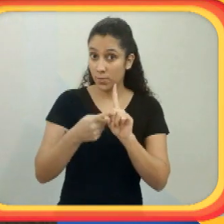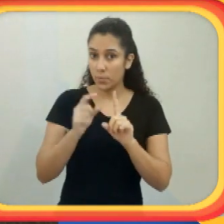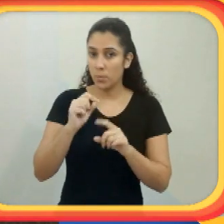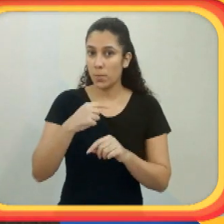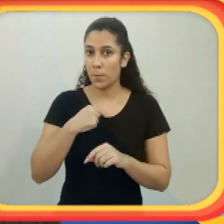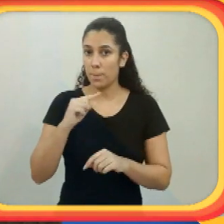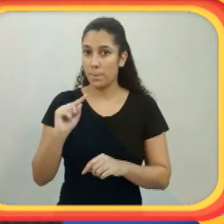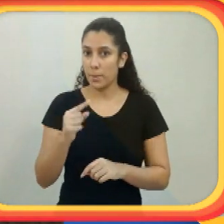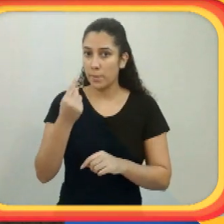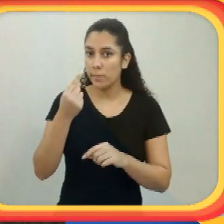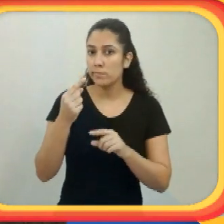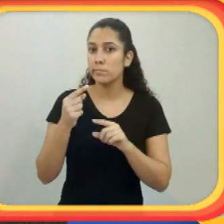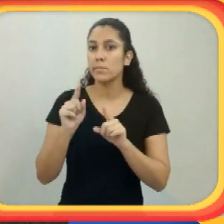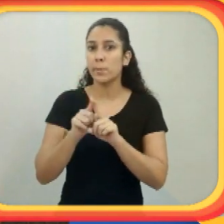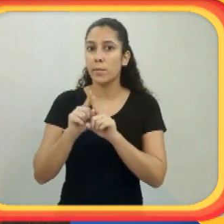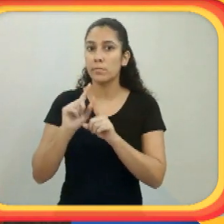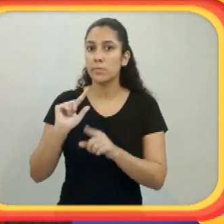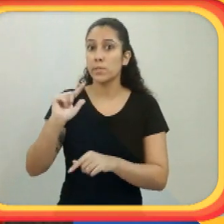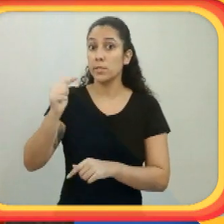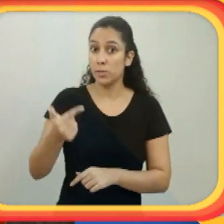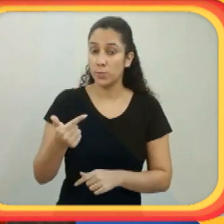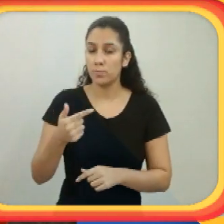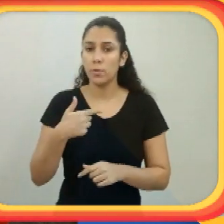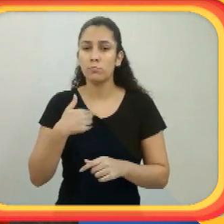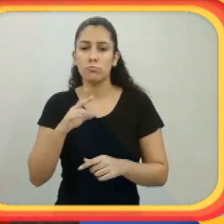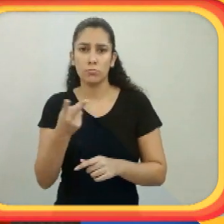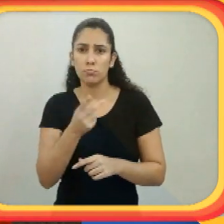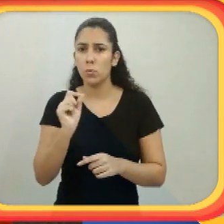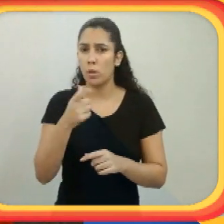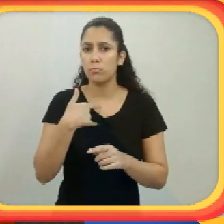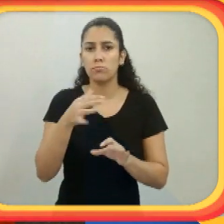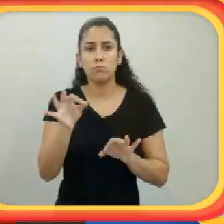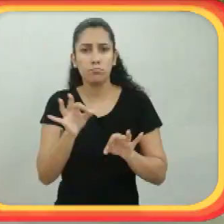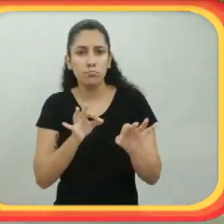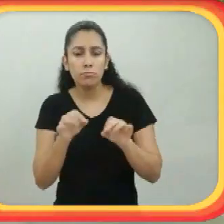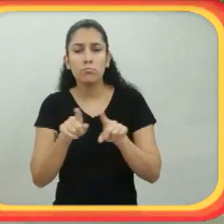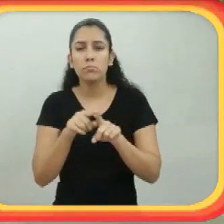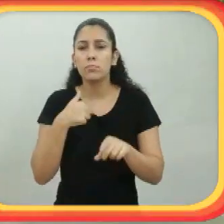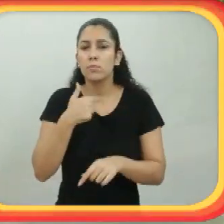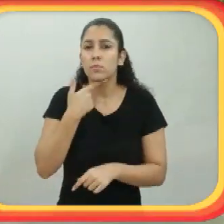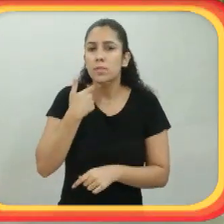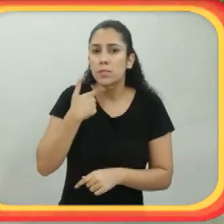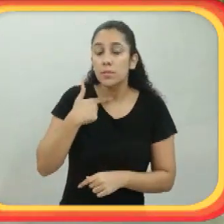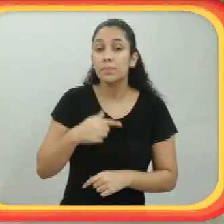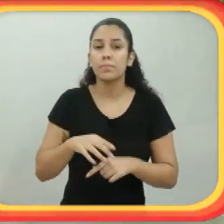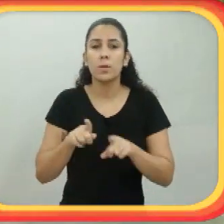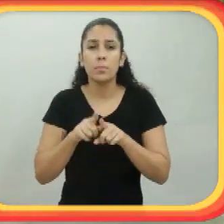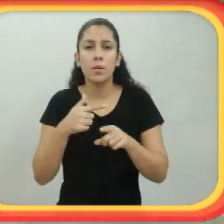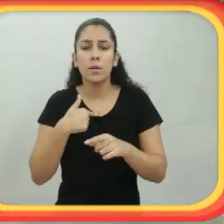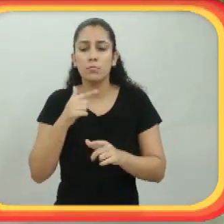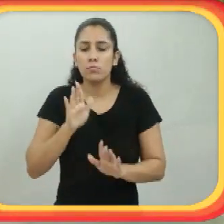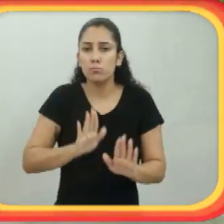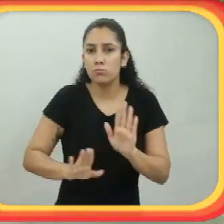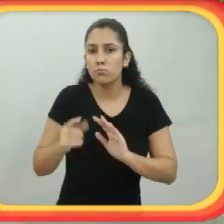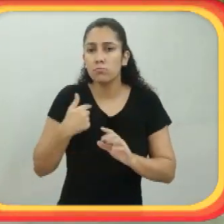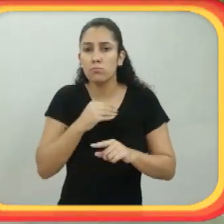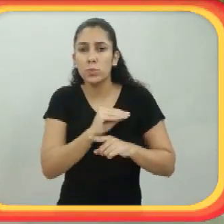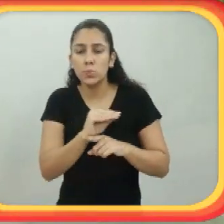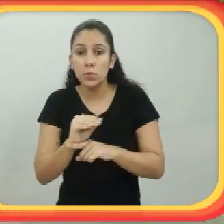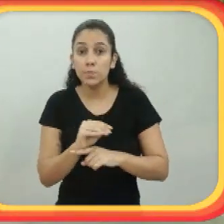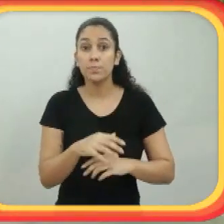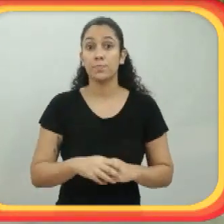casar. Então, assim, as minhas gravidezes, tanto a primeira quanto a segunda, foram muito planejadas,